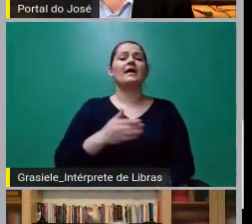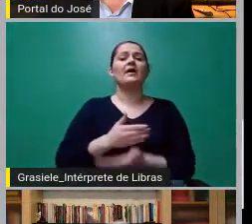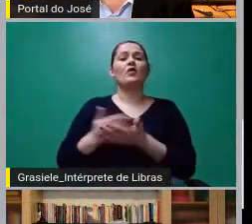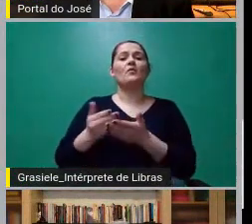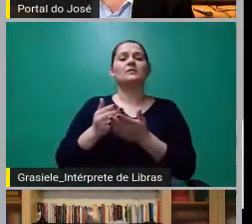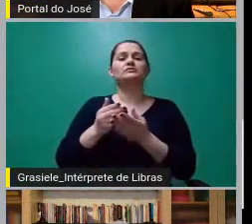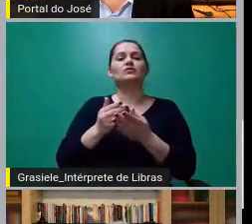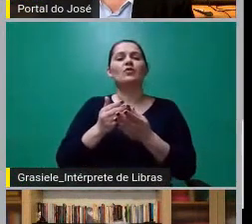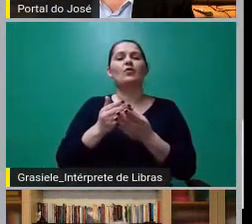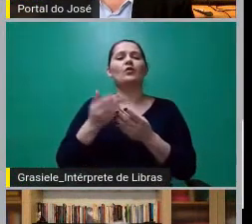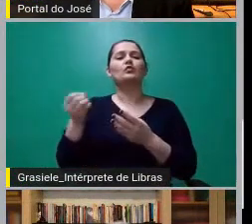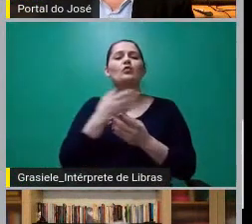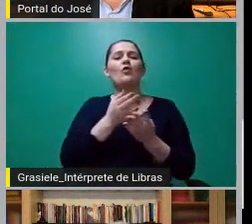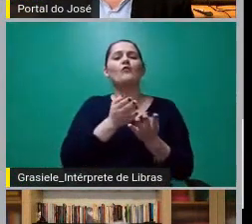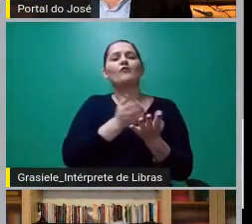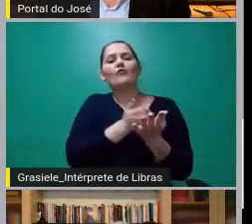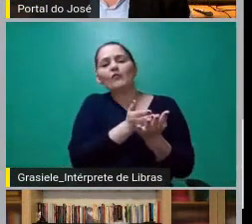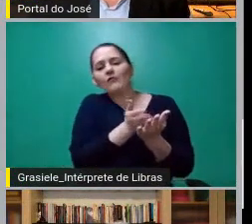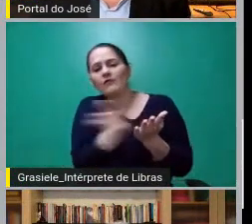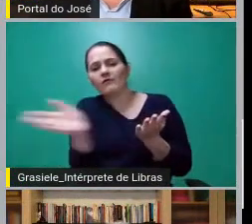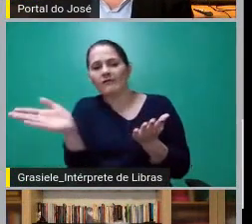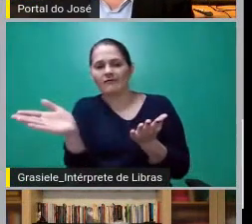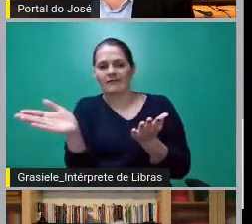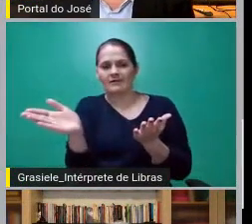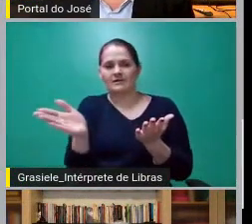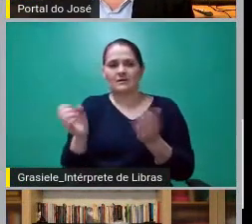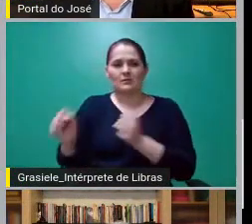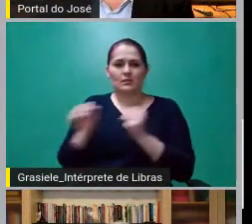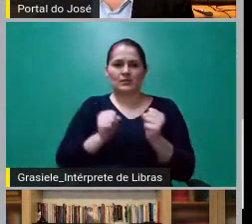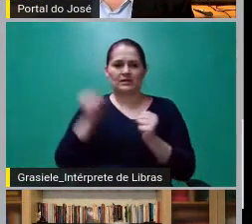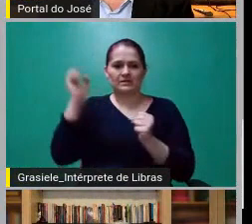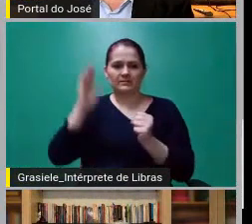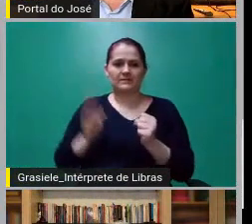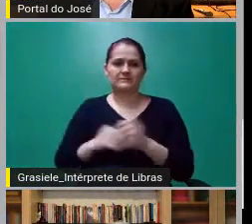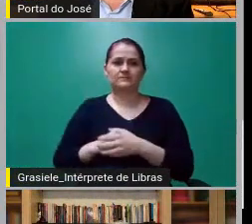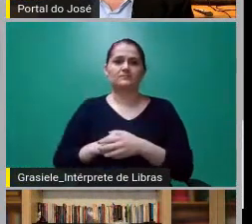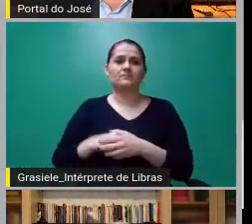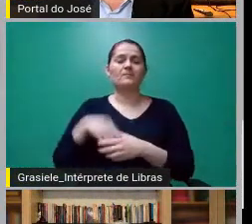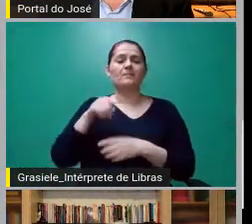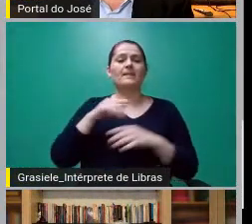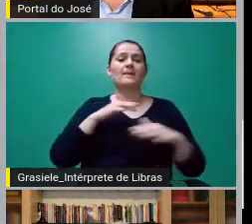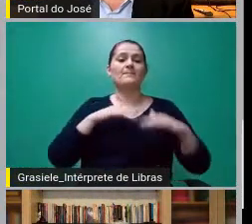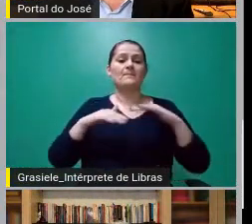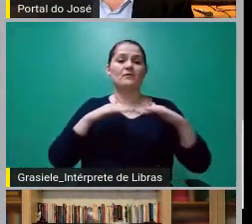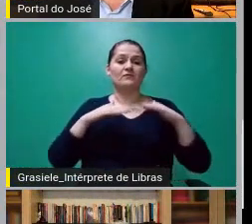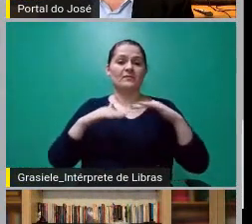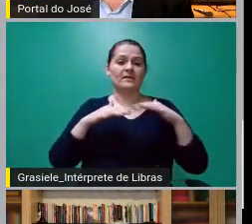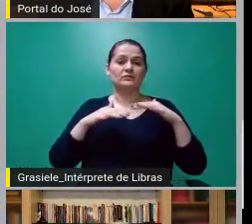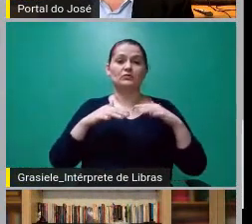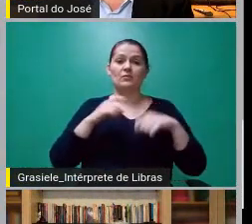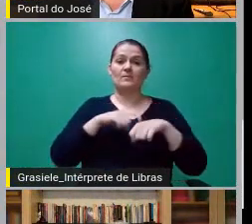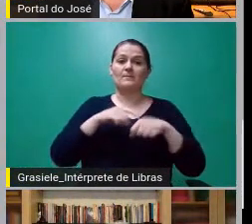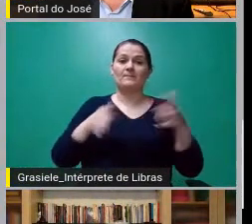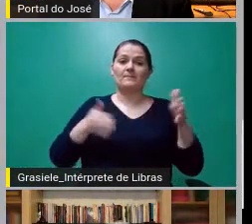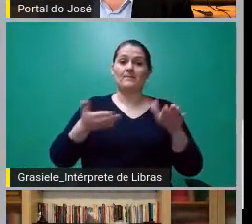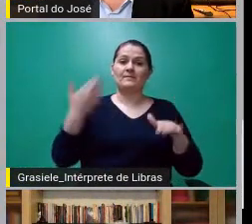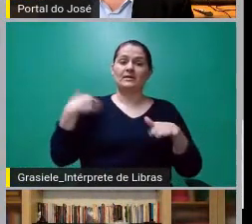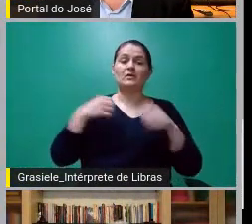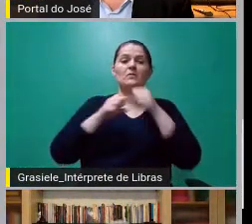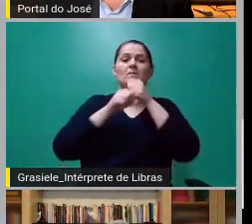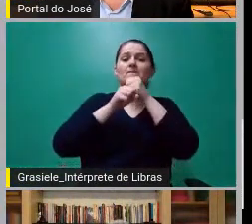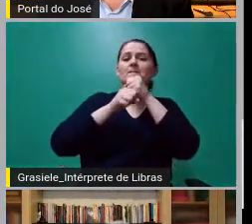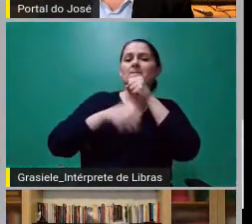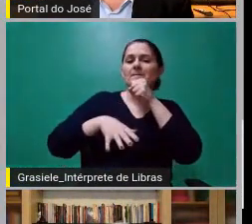Brasil. Esse movimento foi quase que integralmente desconhecido pela chamada, na época, imprensa burguesa, essa